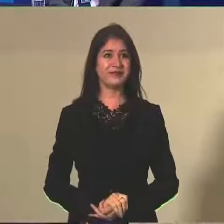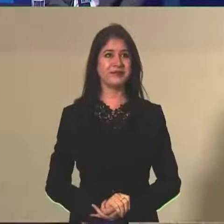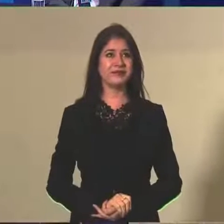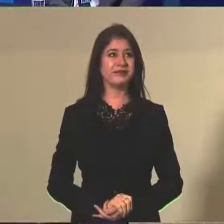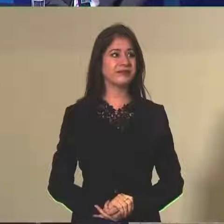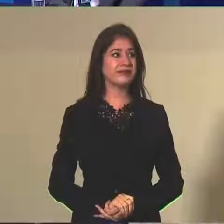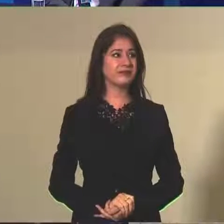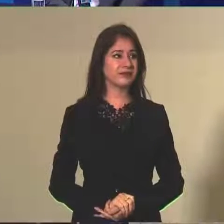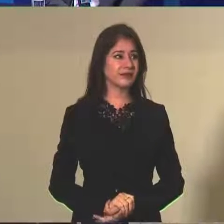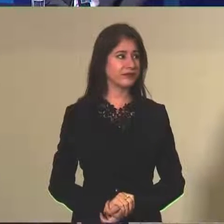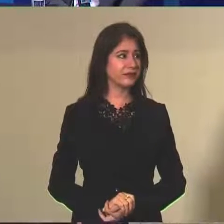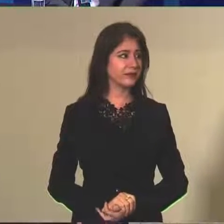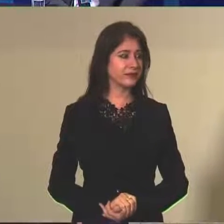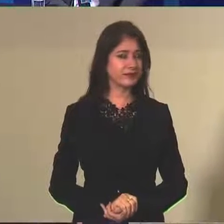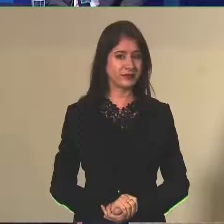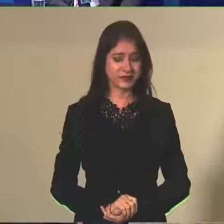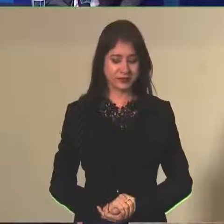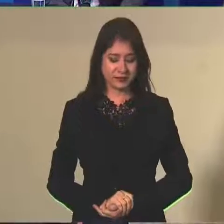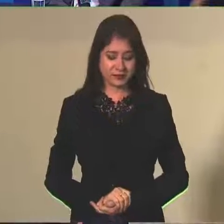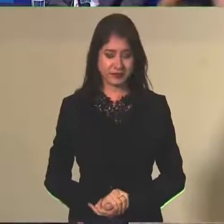Tá, o microfone, deixa eu pegar.